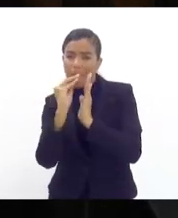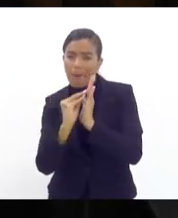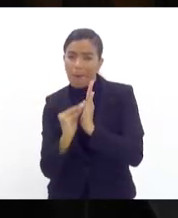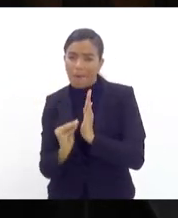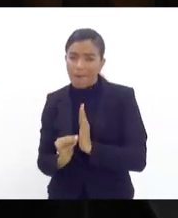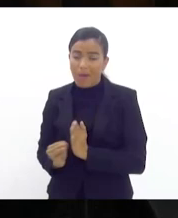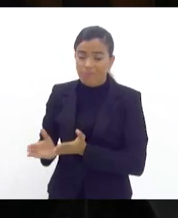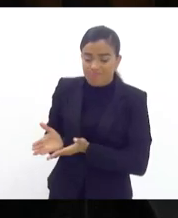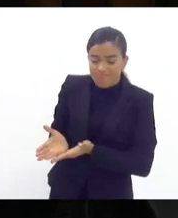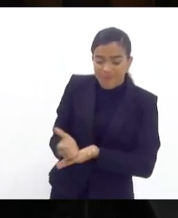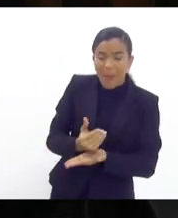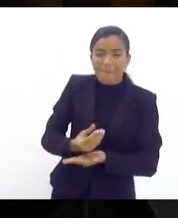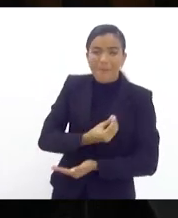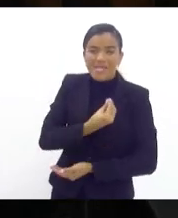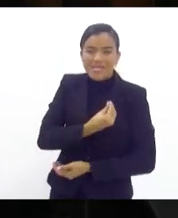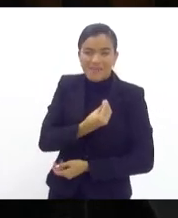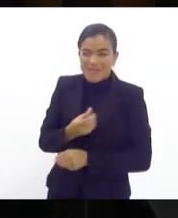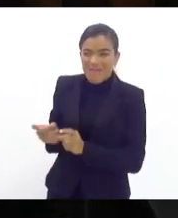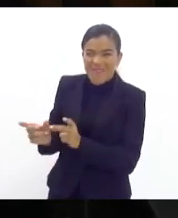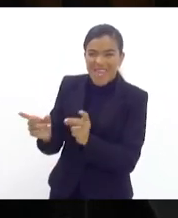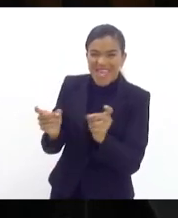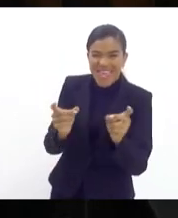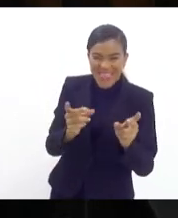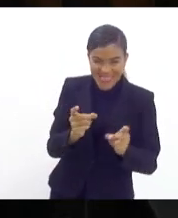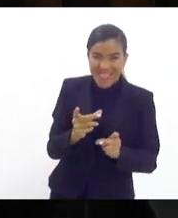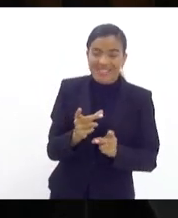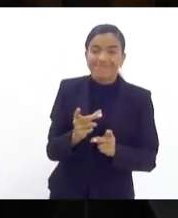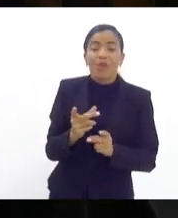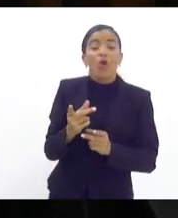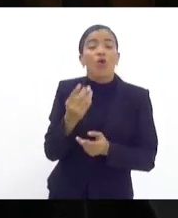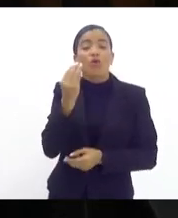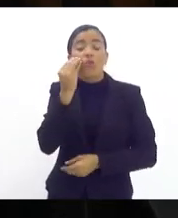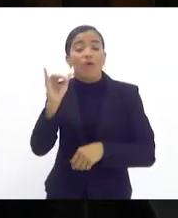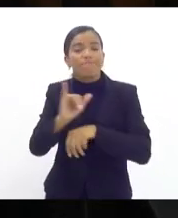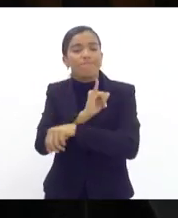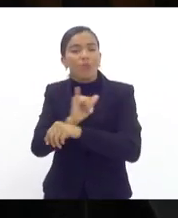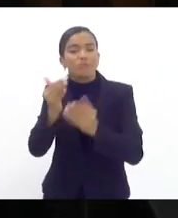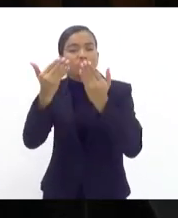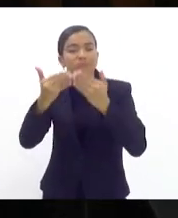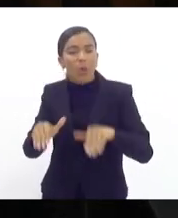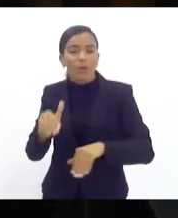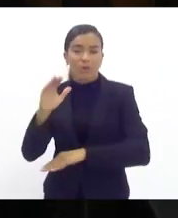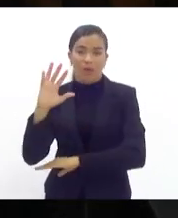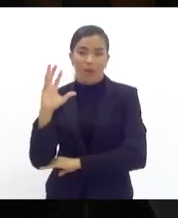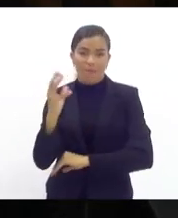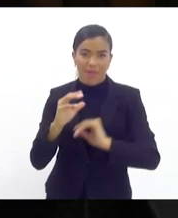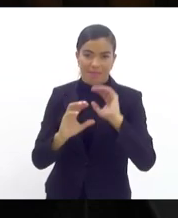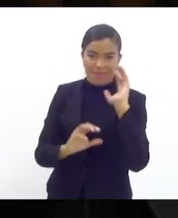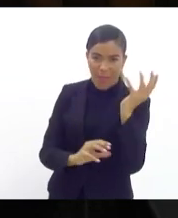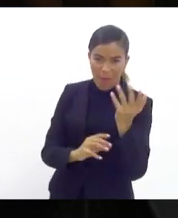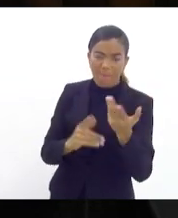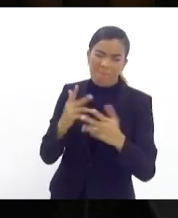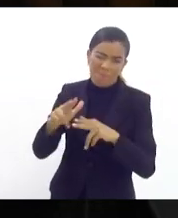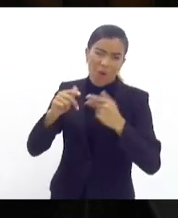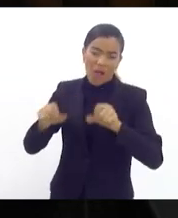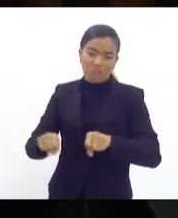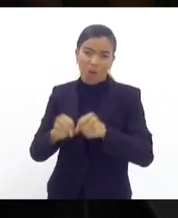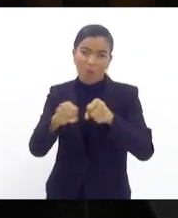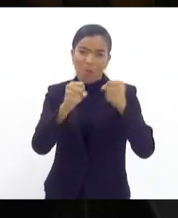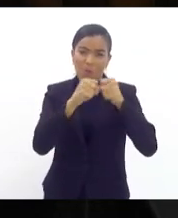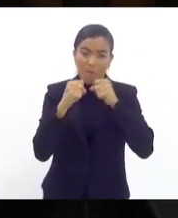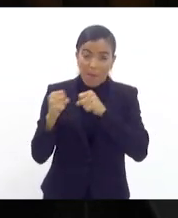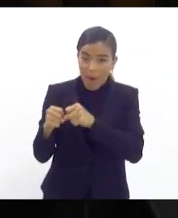especiais, exatamente como compensação ambiental. Compensação